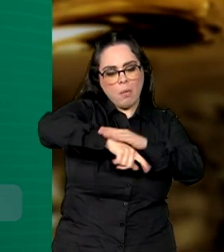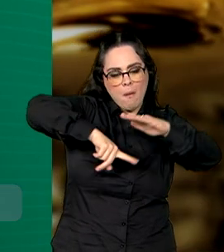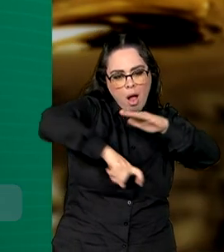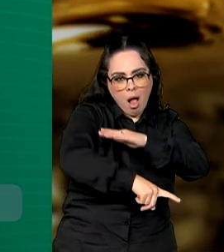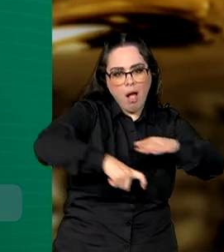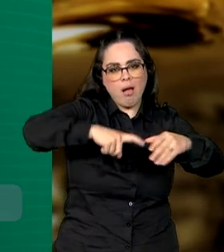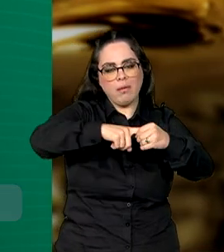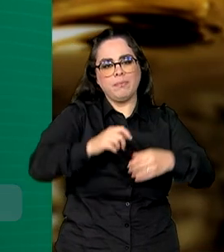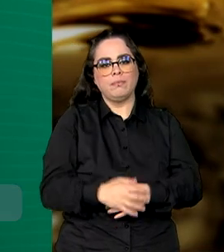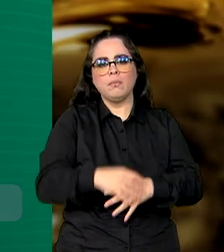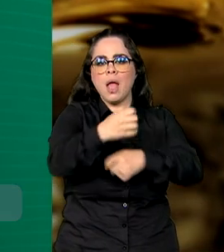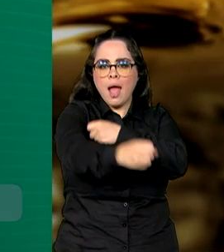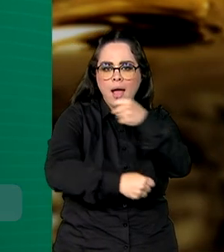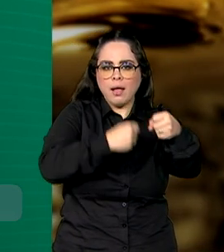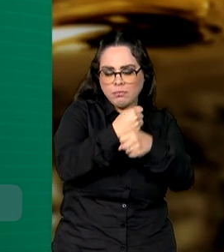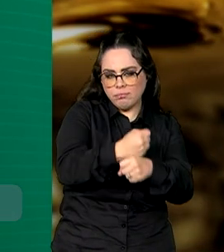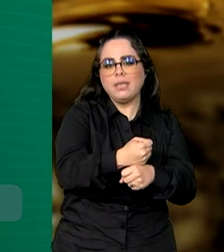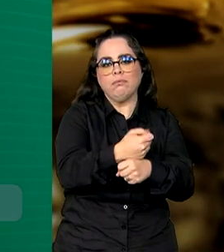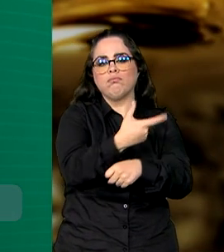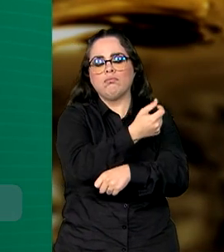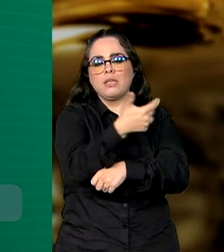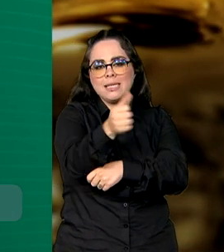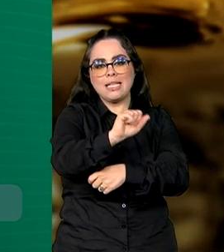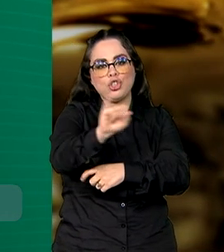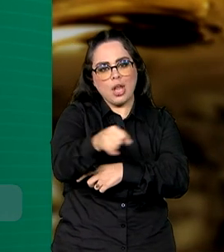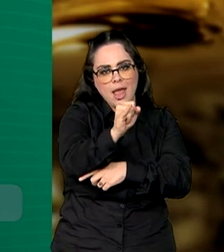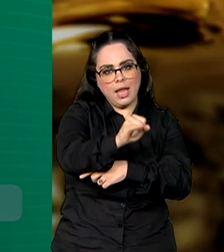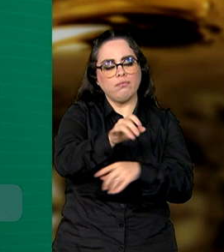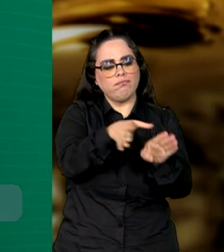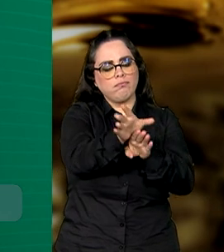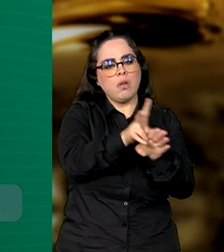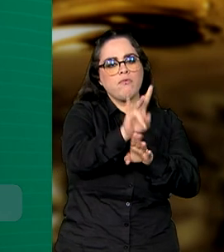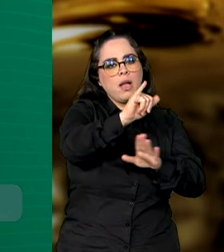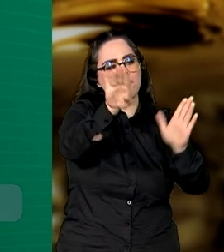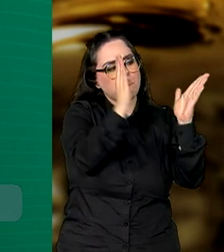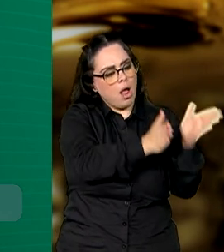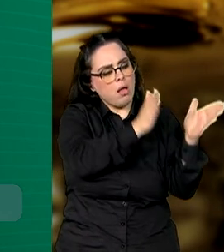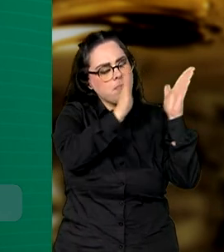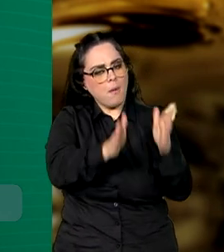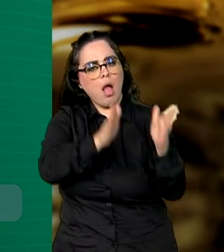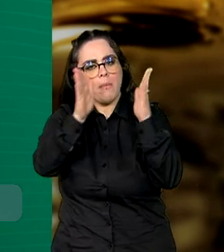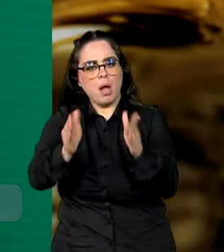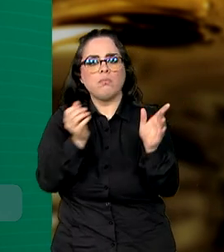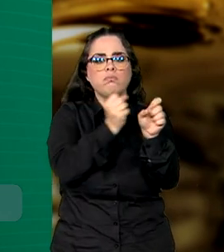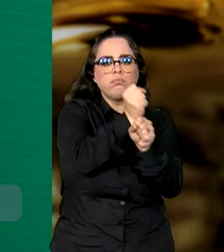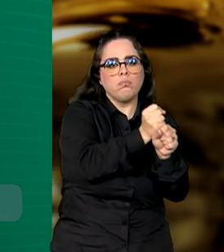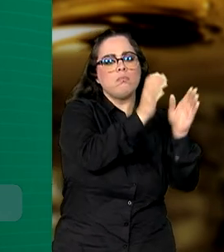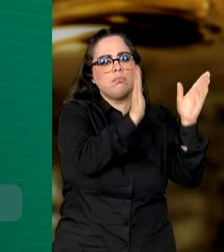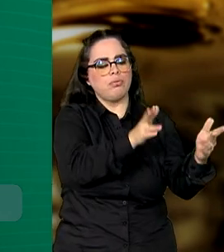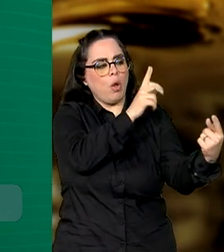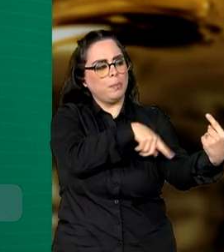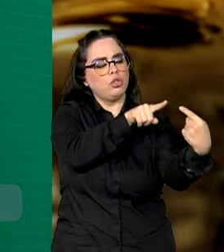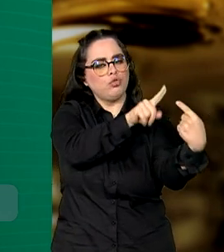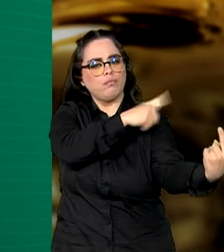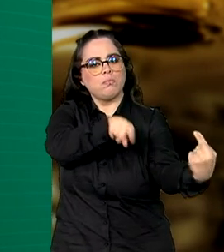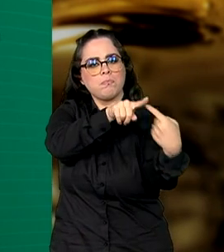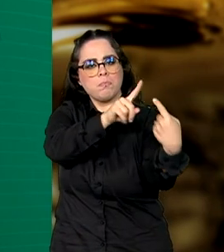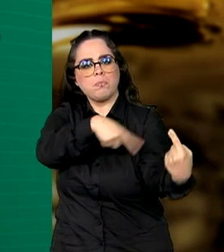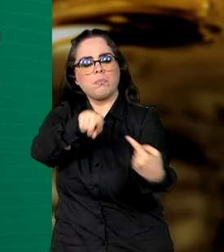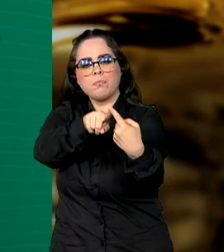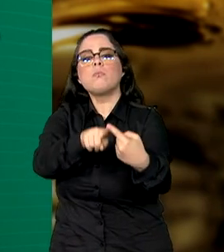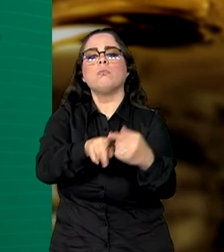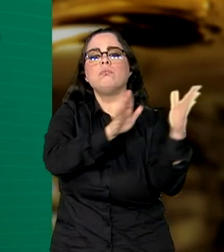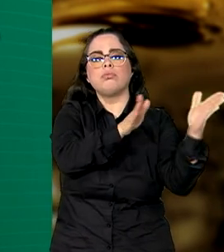2026, o Conselho deverá definir uma meta anual de redução de emissões de gases de efeito estufa, começando com 1